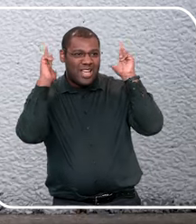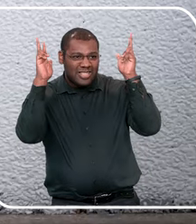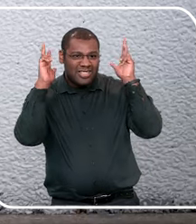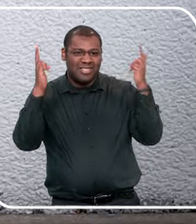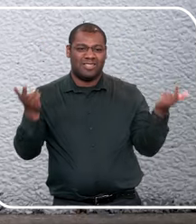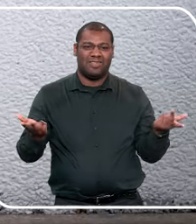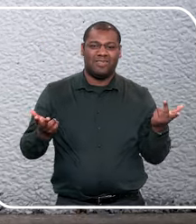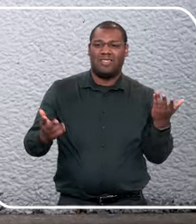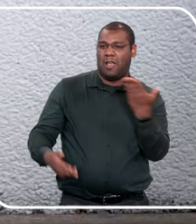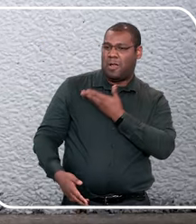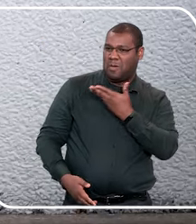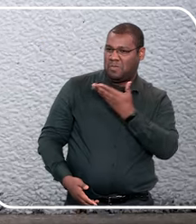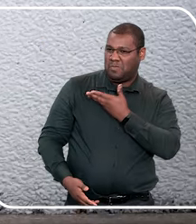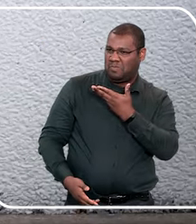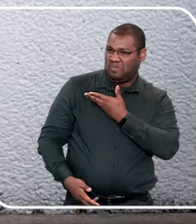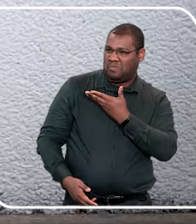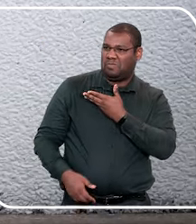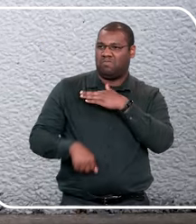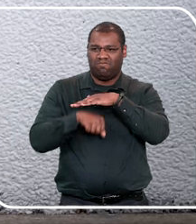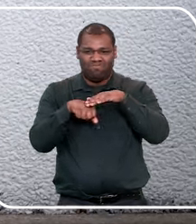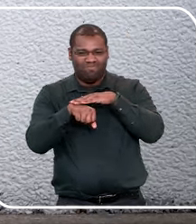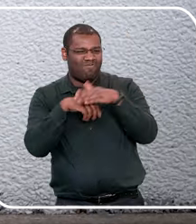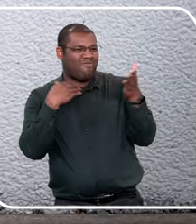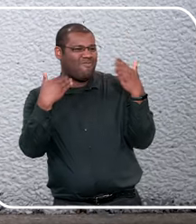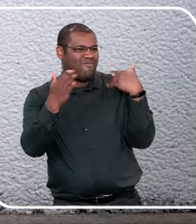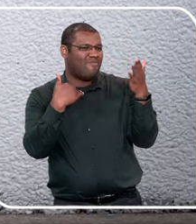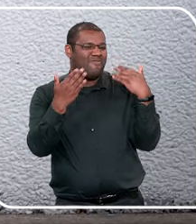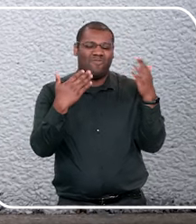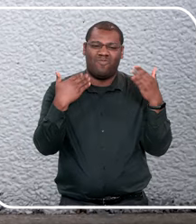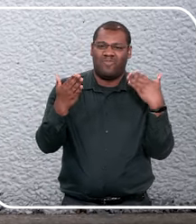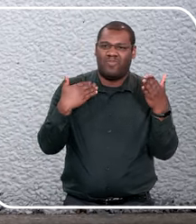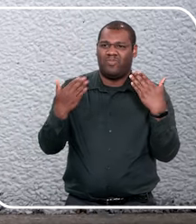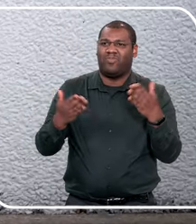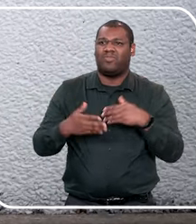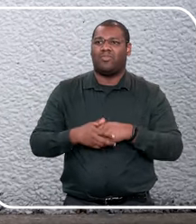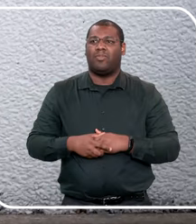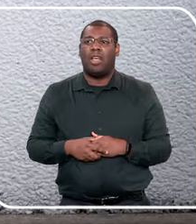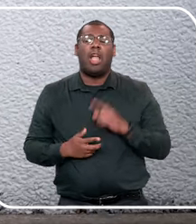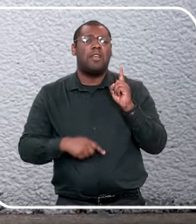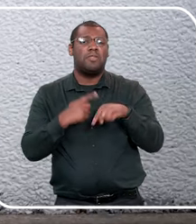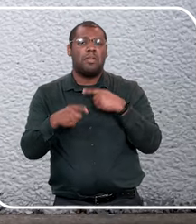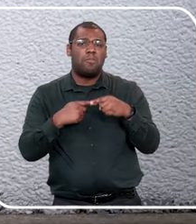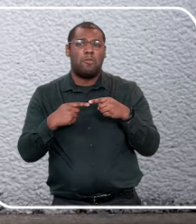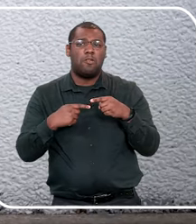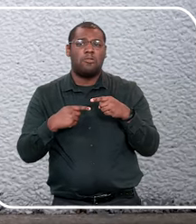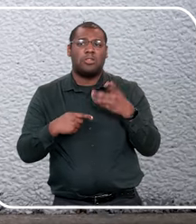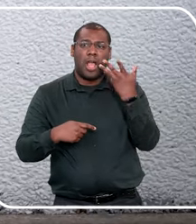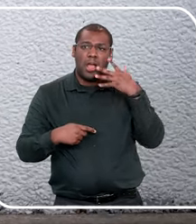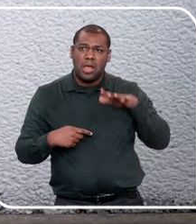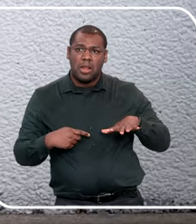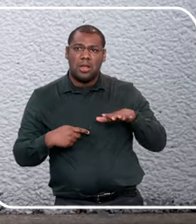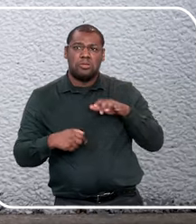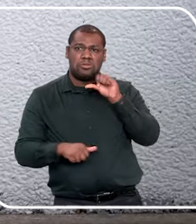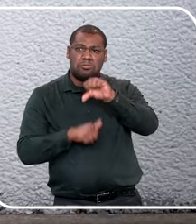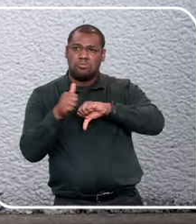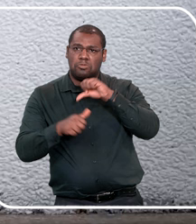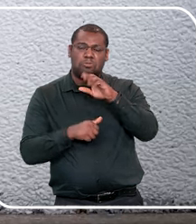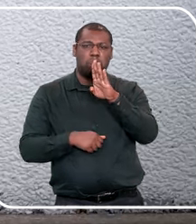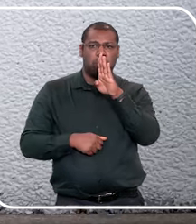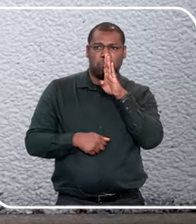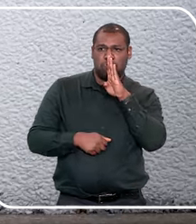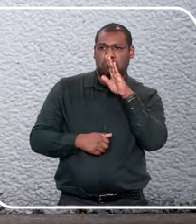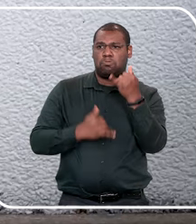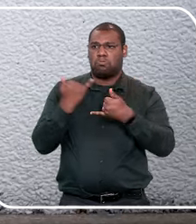alegre, divertida, expansiva, criança, né, costuma ser, e ficou calada,